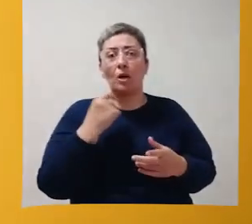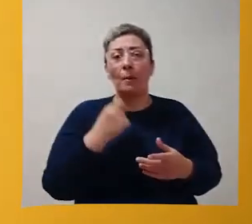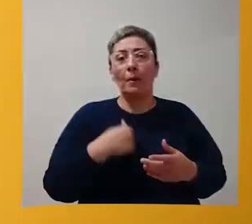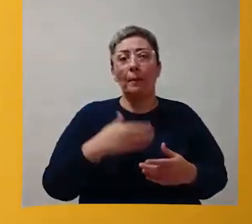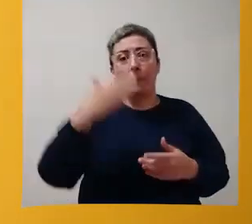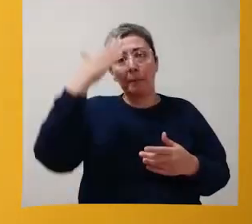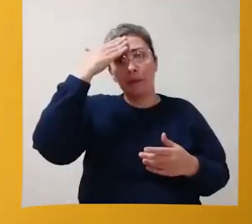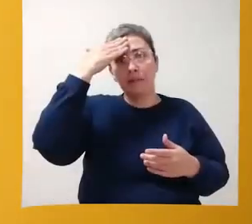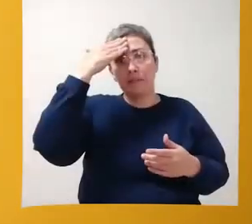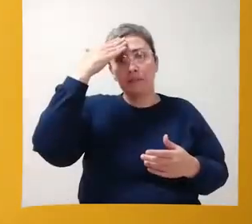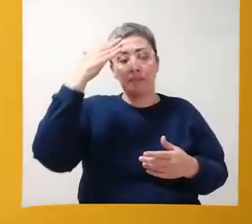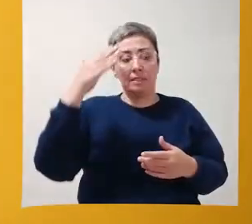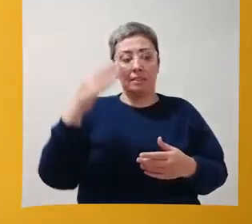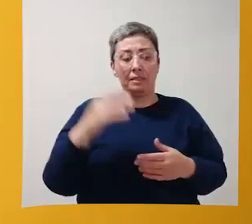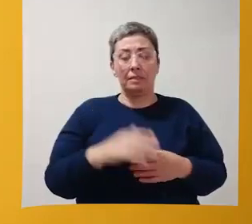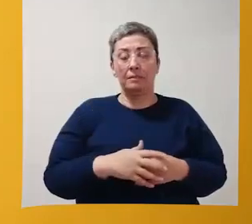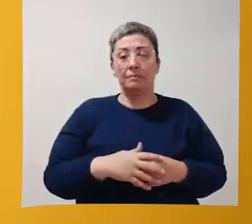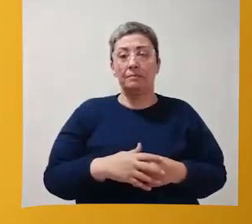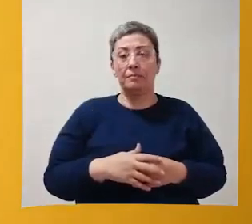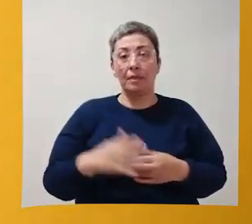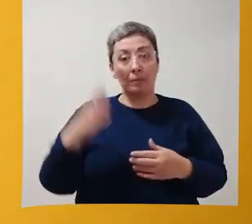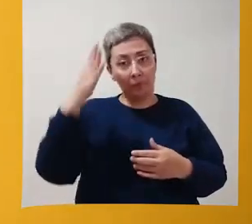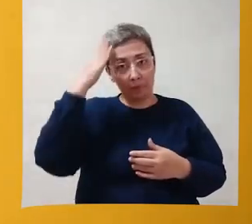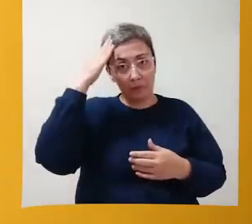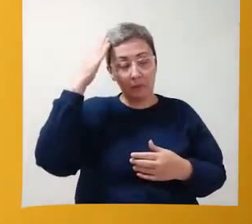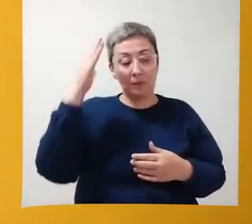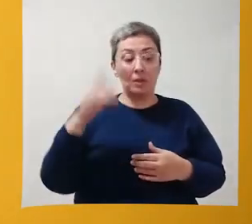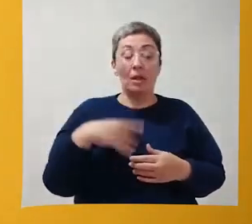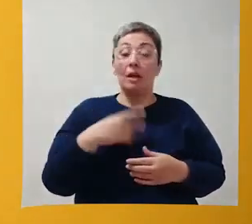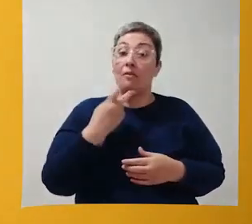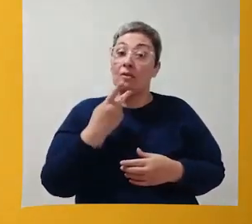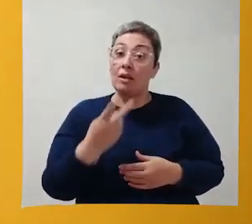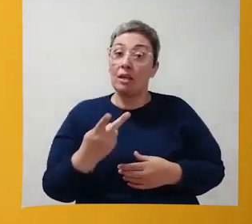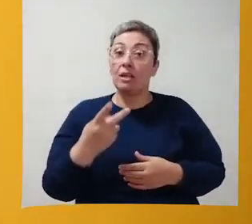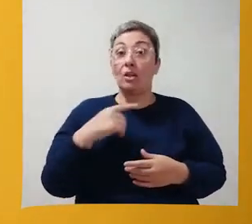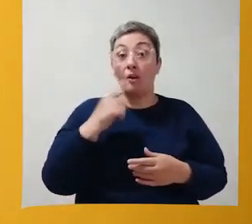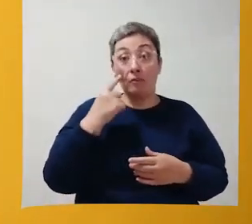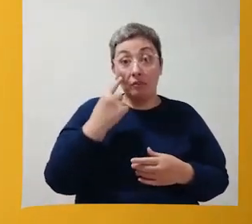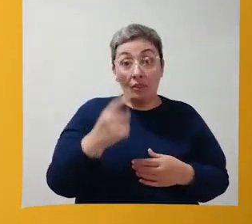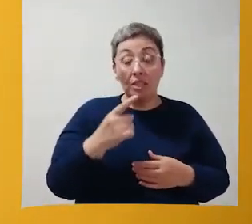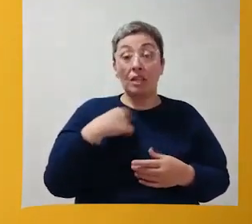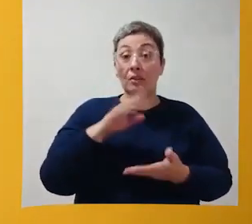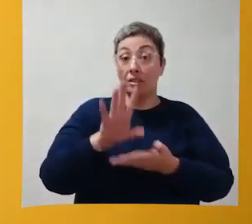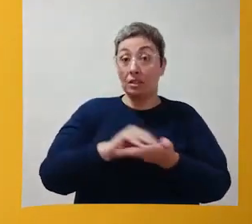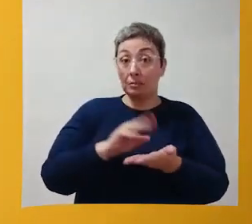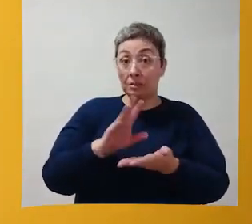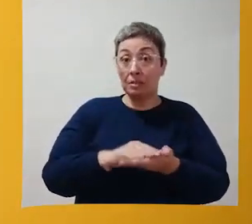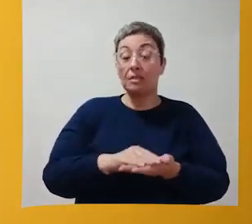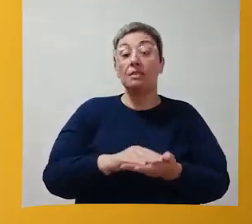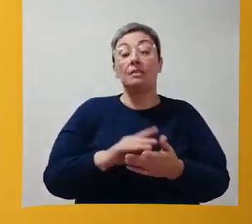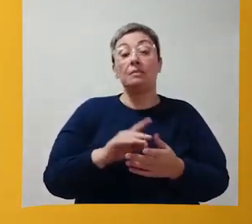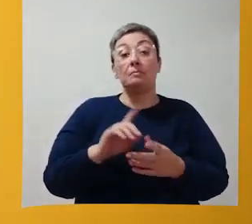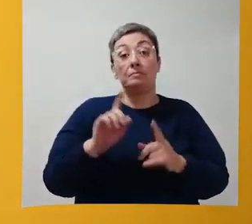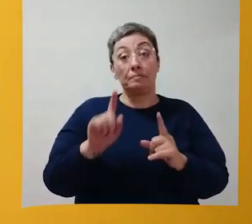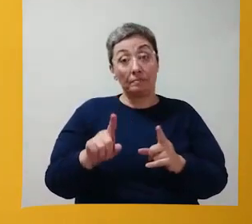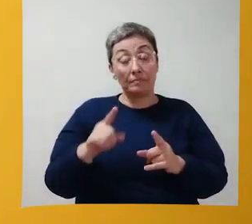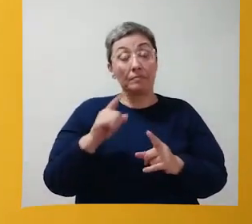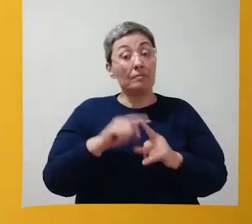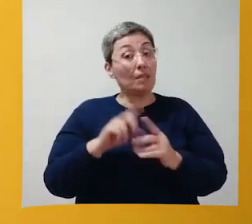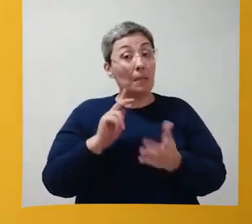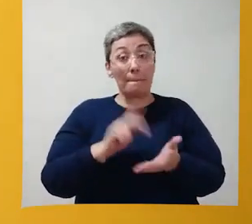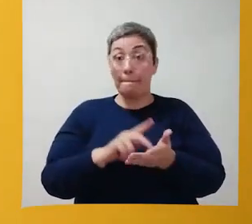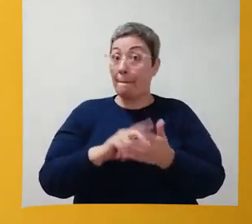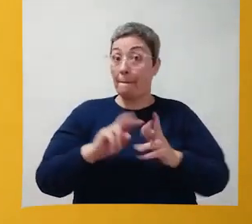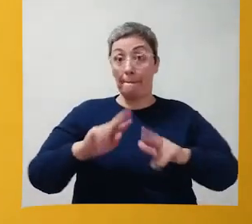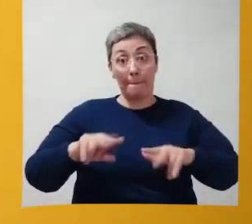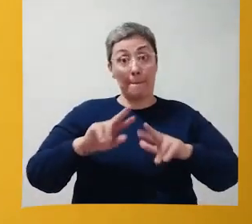Coloca a mão na cabeça! Aí a criança põe a mão na cabeça. Aí eu falo, tá vendo? Ela tá imitando, né? E, na